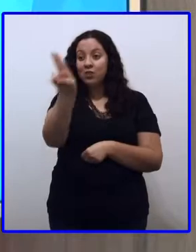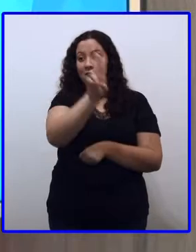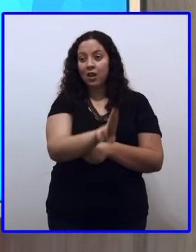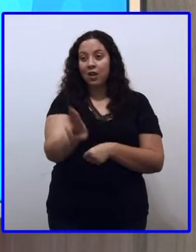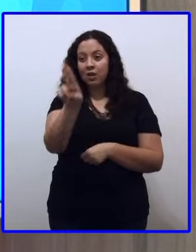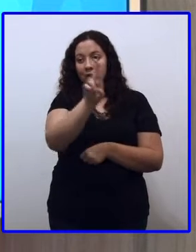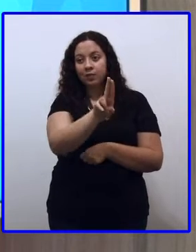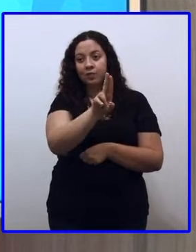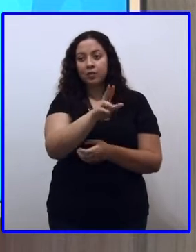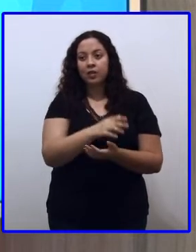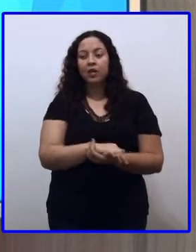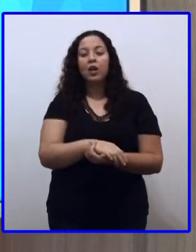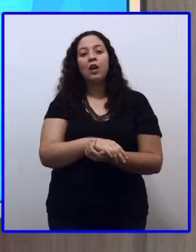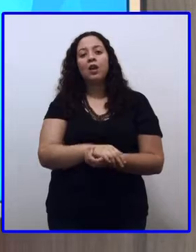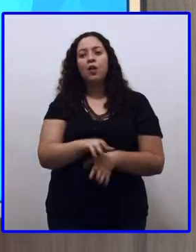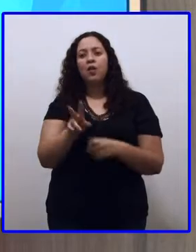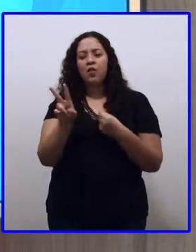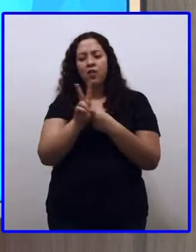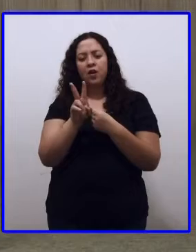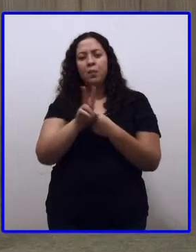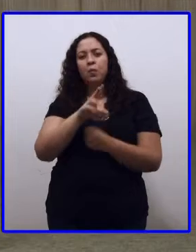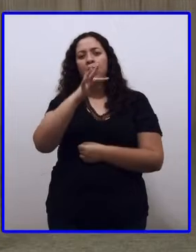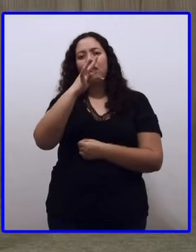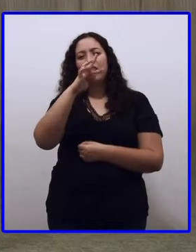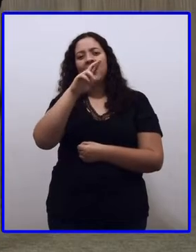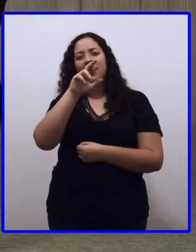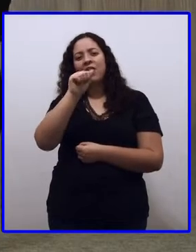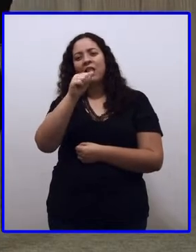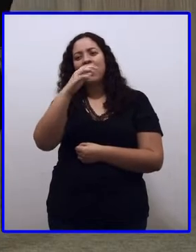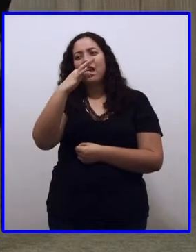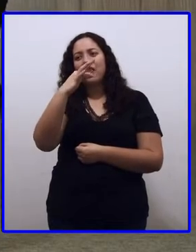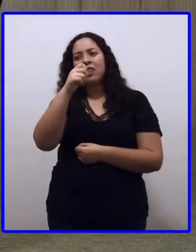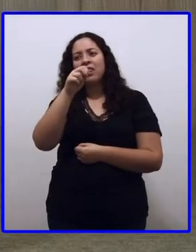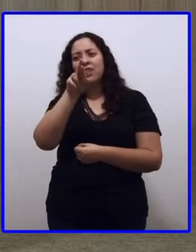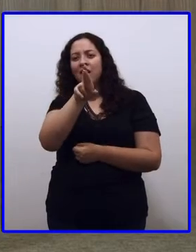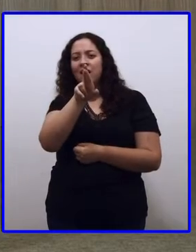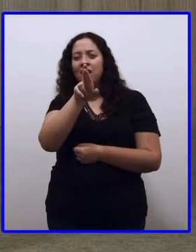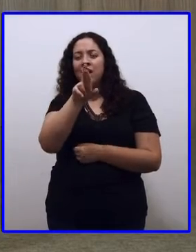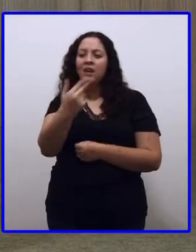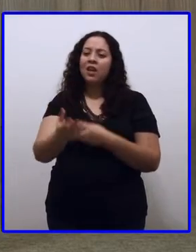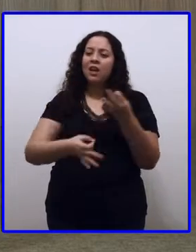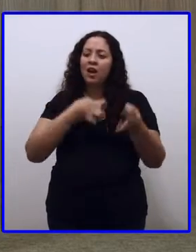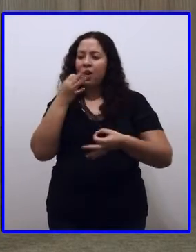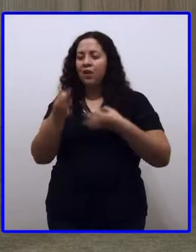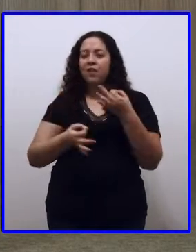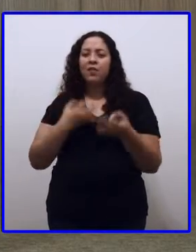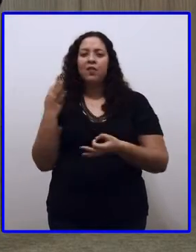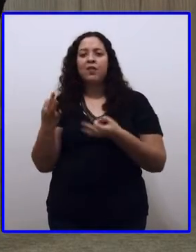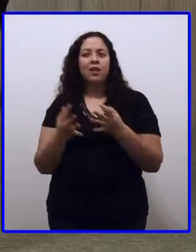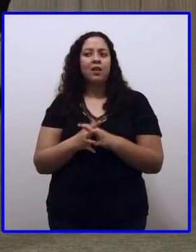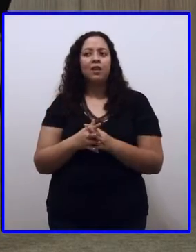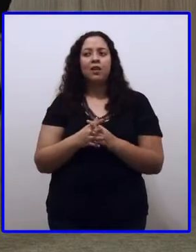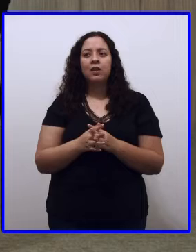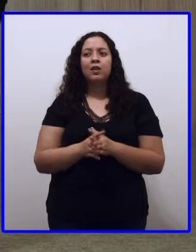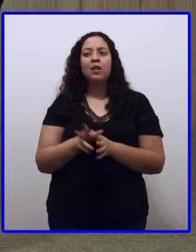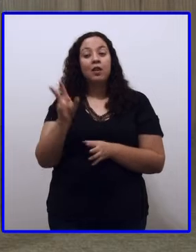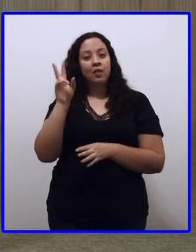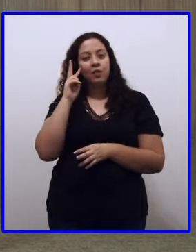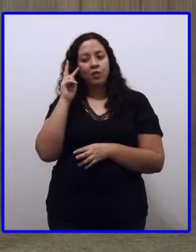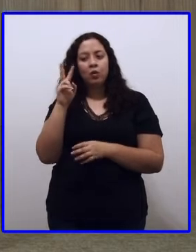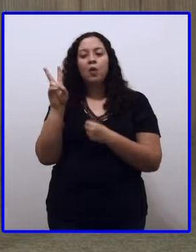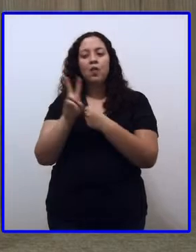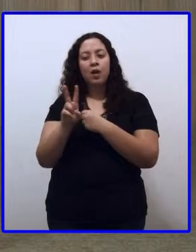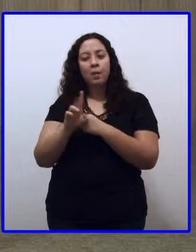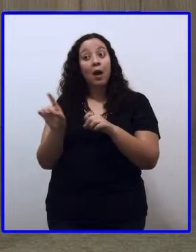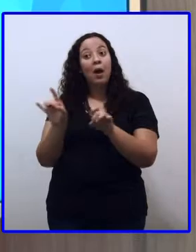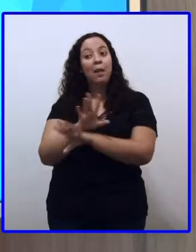Tratar, pro Camila. Vem do verbo tratar mesmo e já está na primeira conjugação, terminação ar. Muito bem.